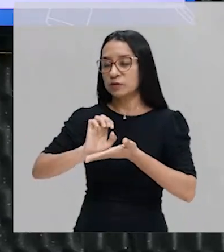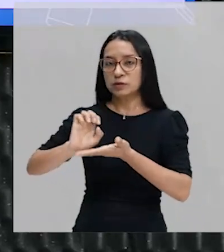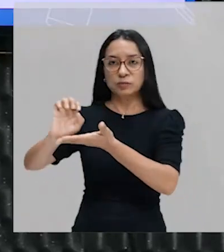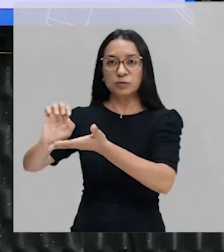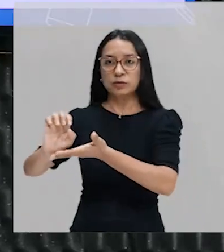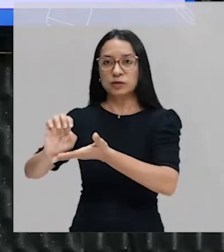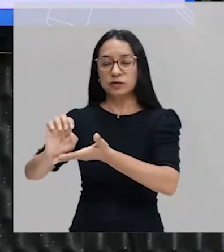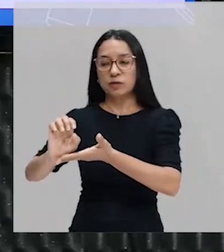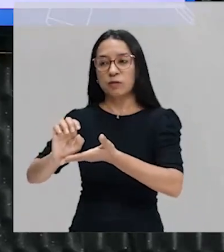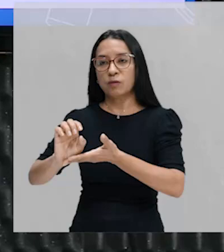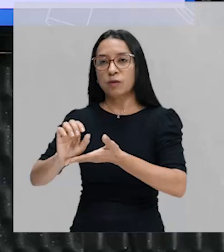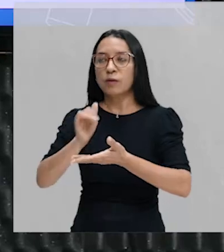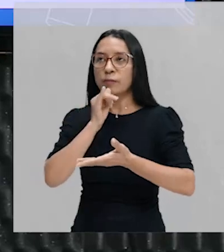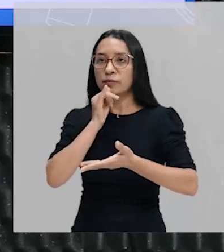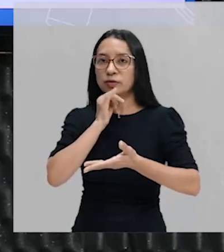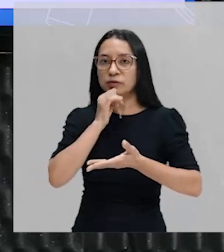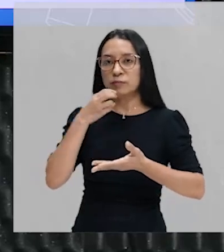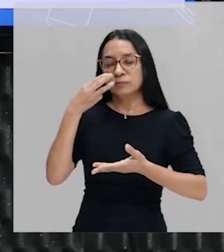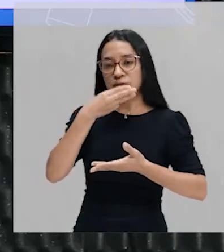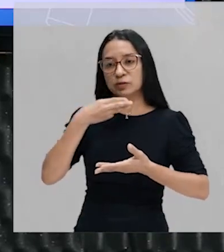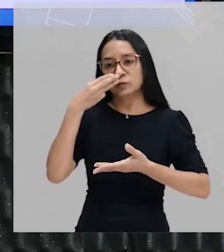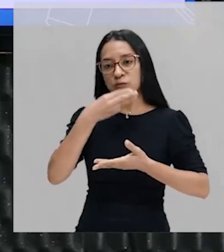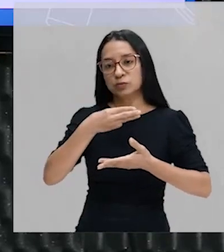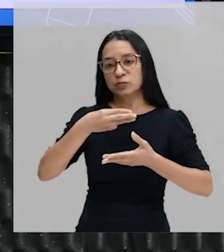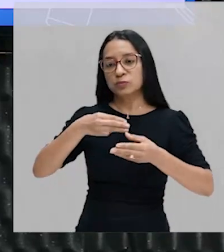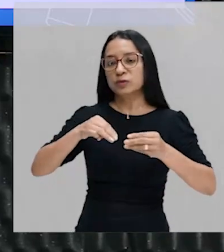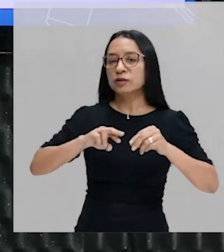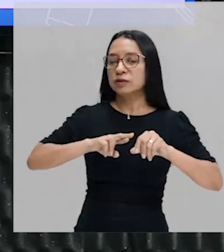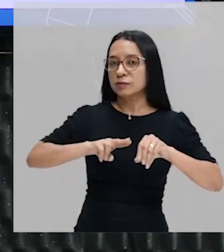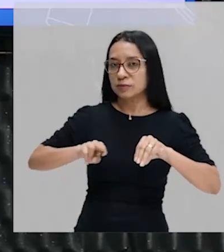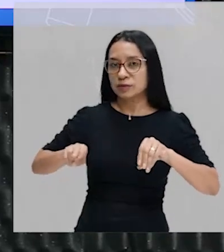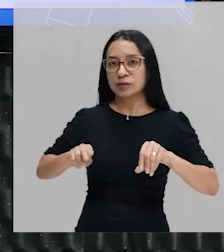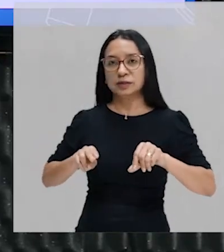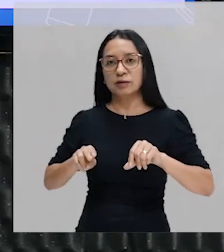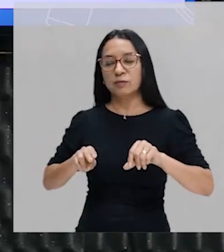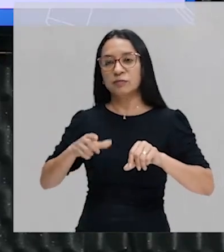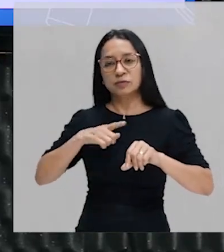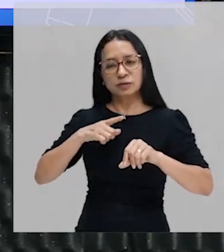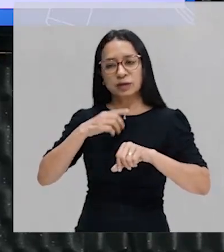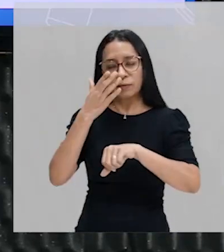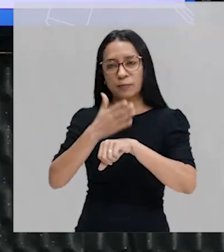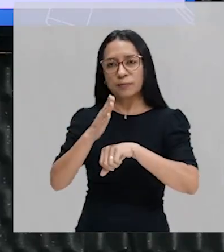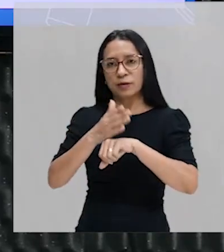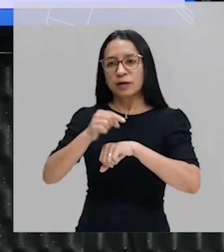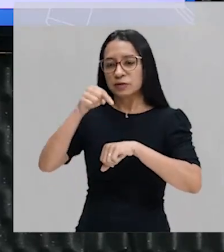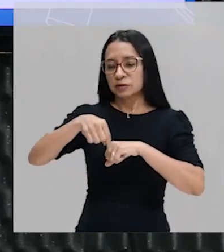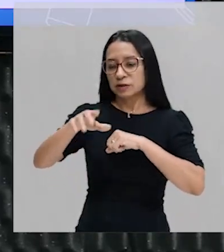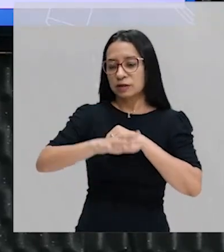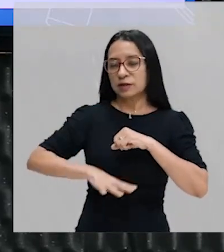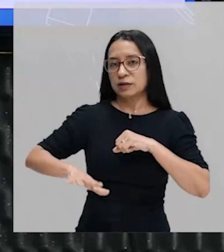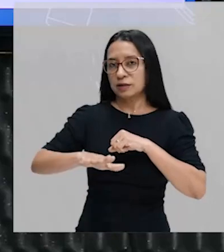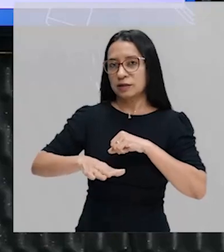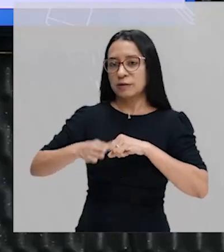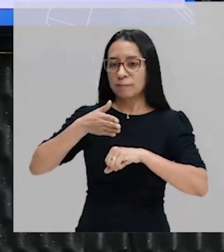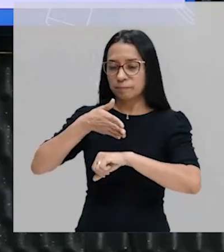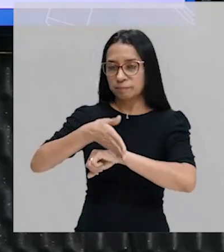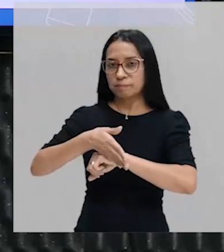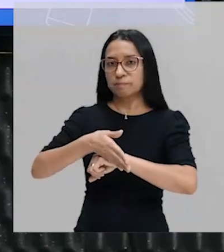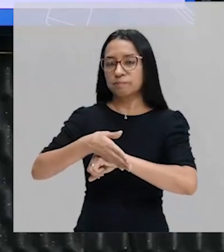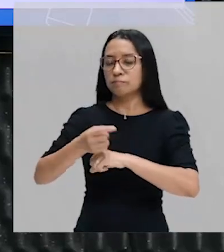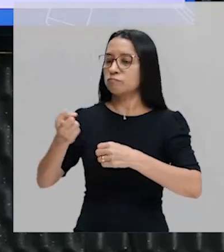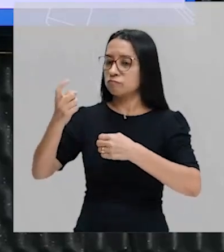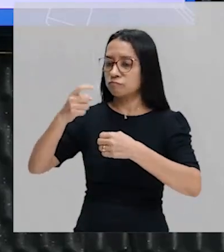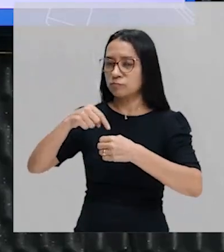mas ela é uma economia que também temos a mercado interno, atividade de mercado interno que vão ser fundamentais